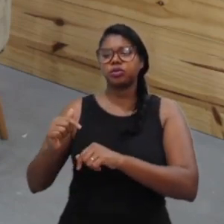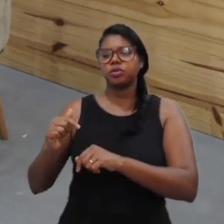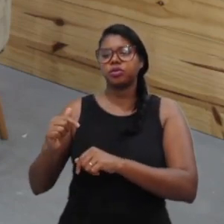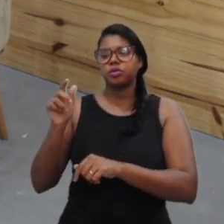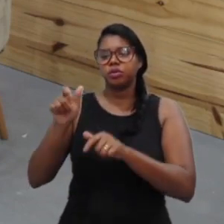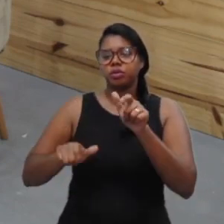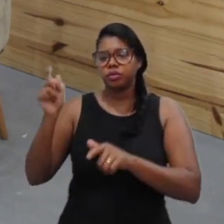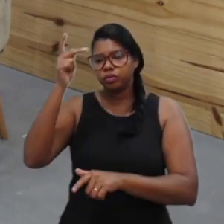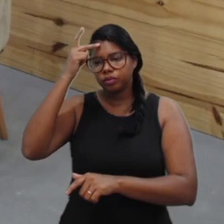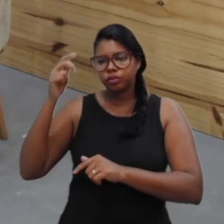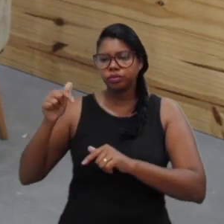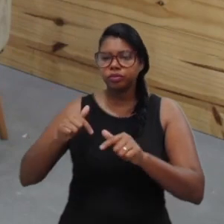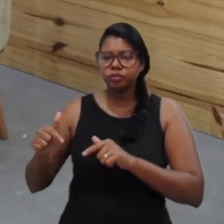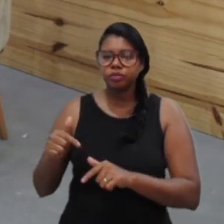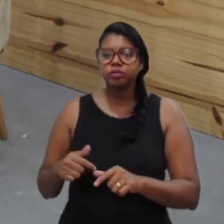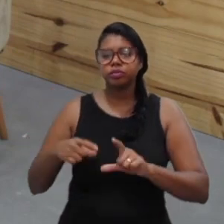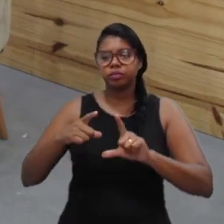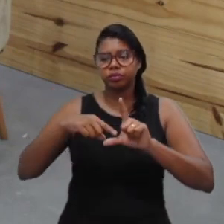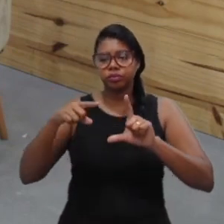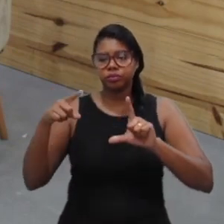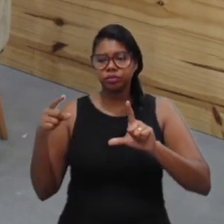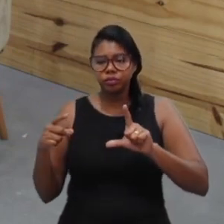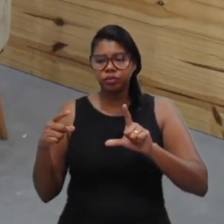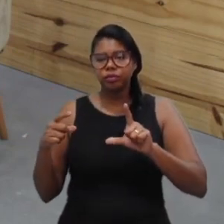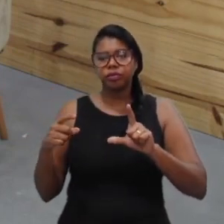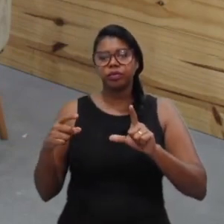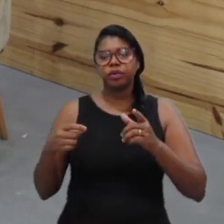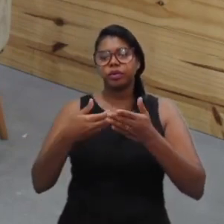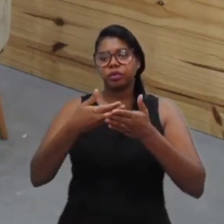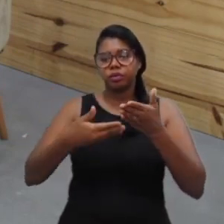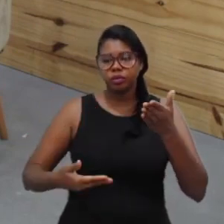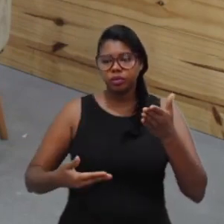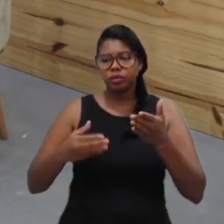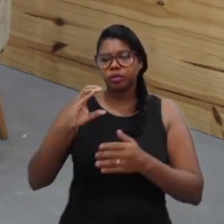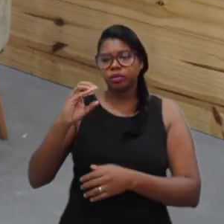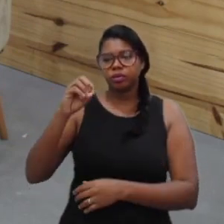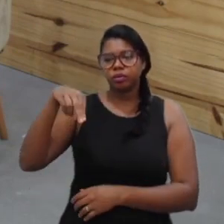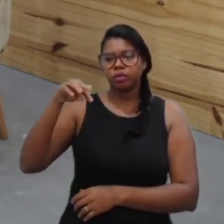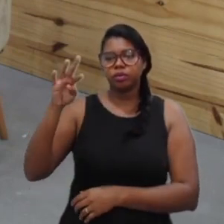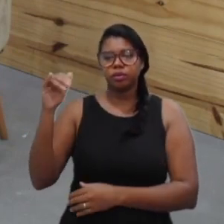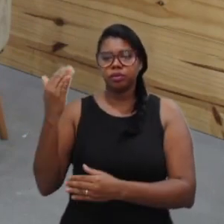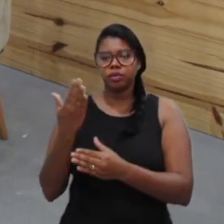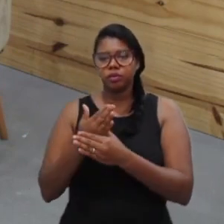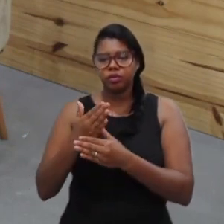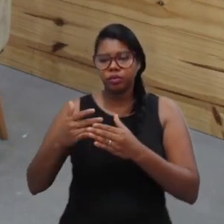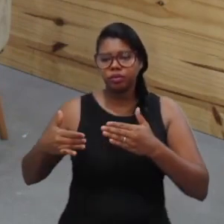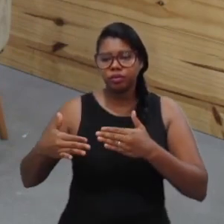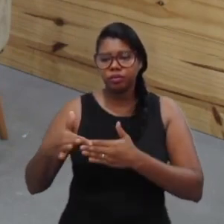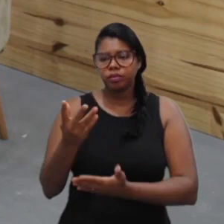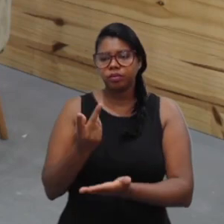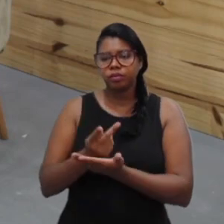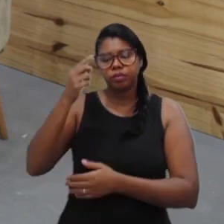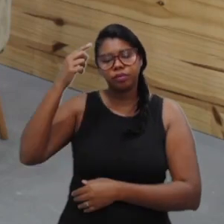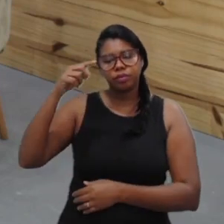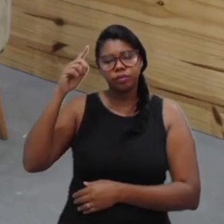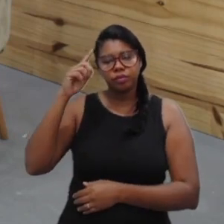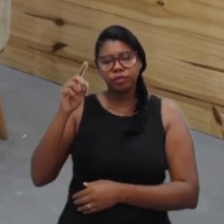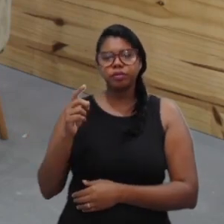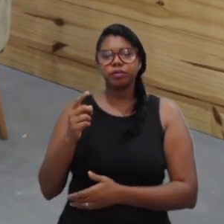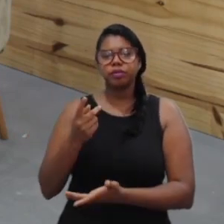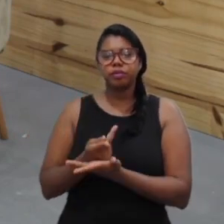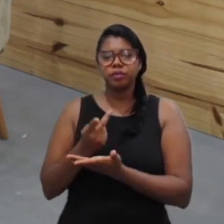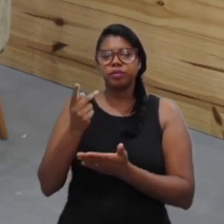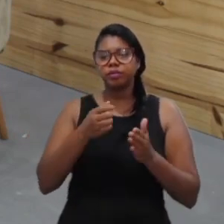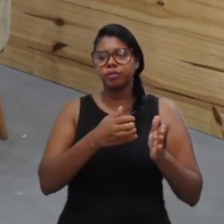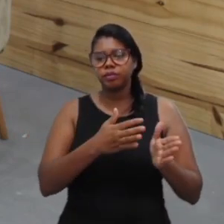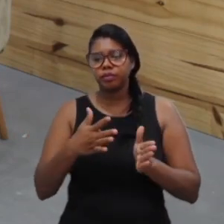não só com base no contrato, existe um procedimento operacional, todo